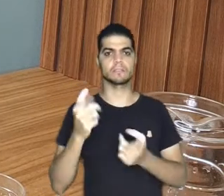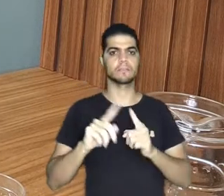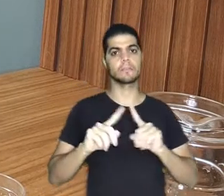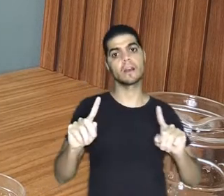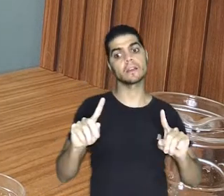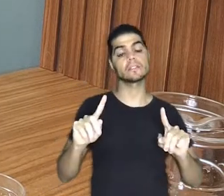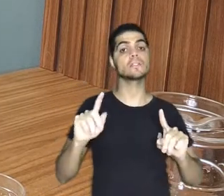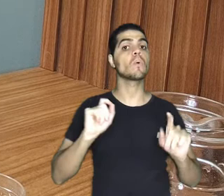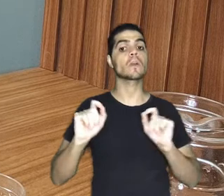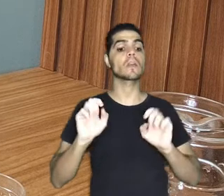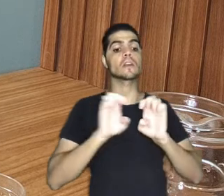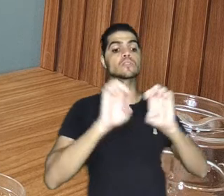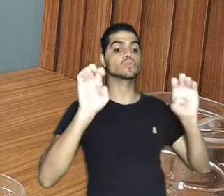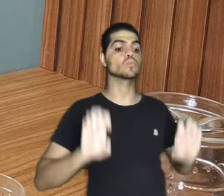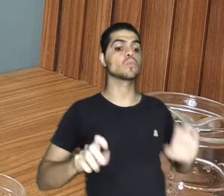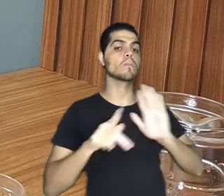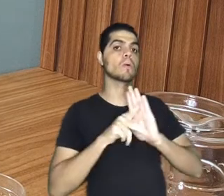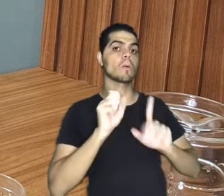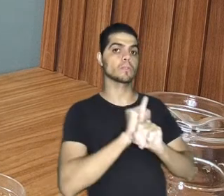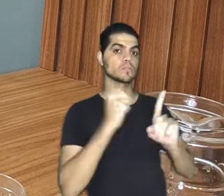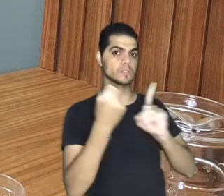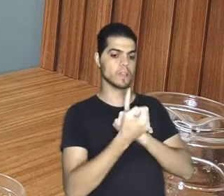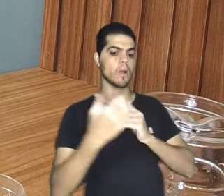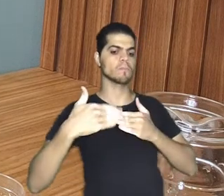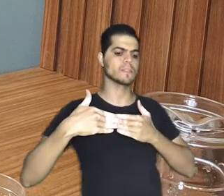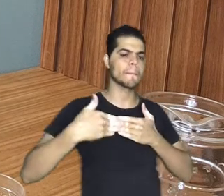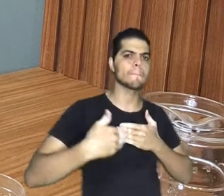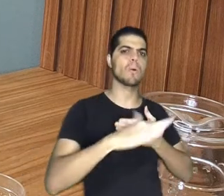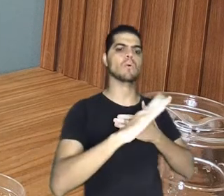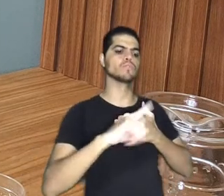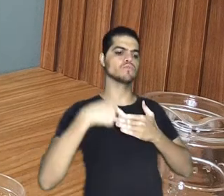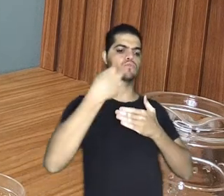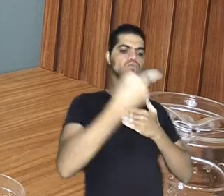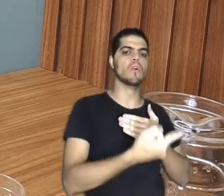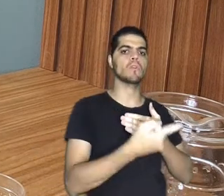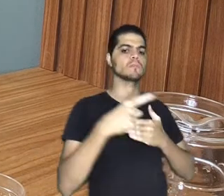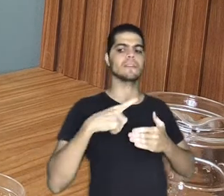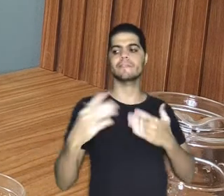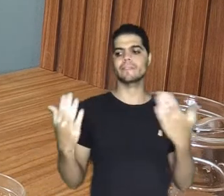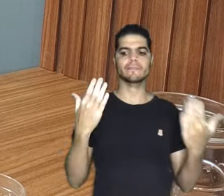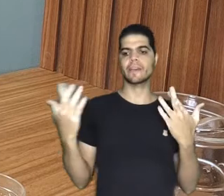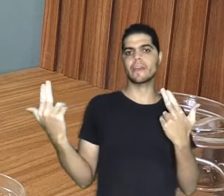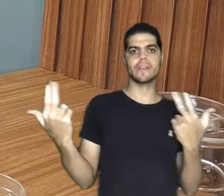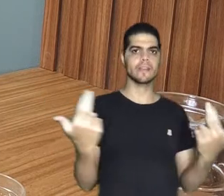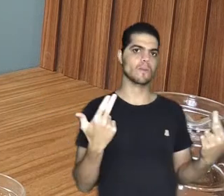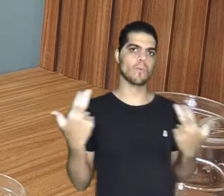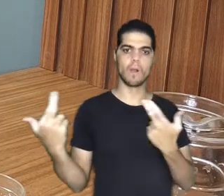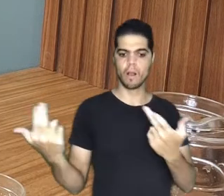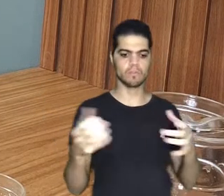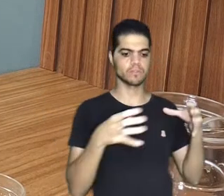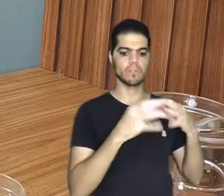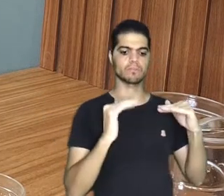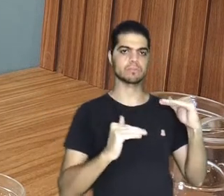Só que a estrutura social pós-independência entre a elite é a mesma. A mesma elite local